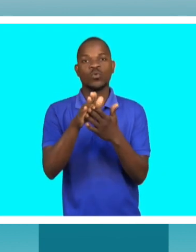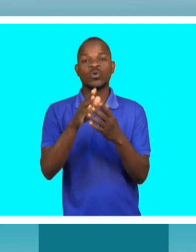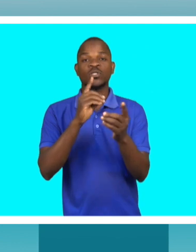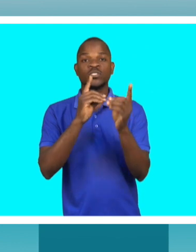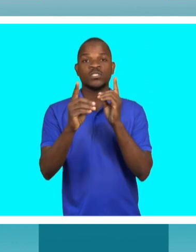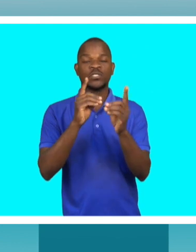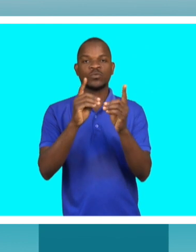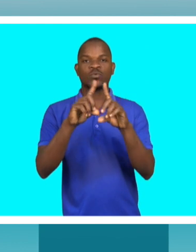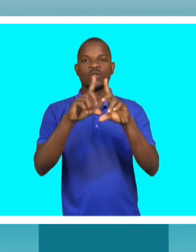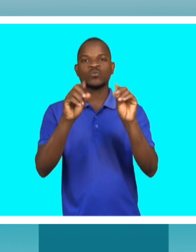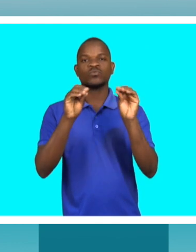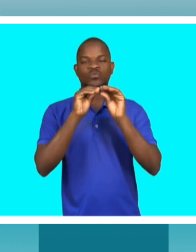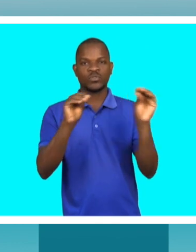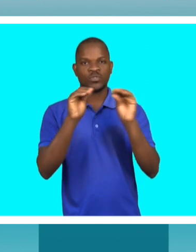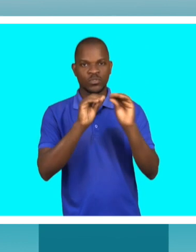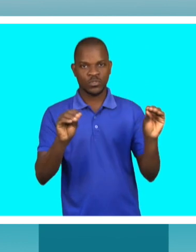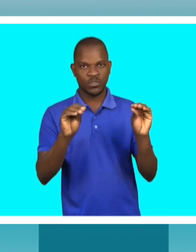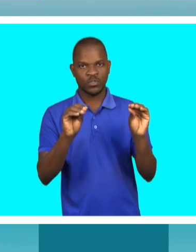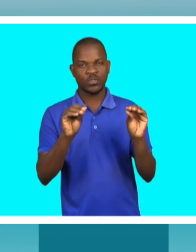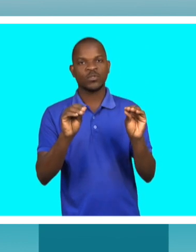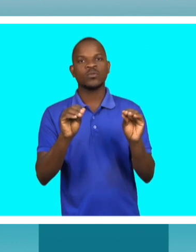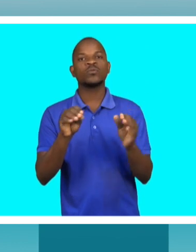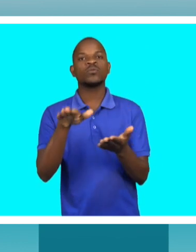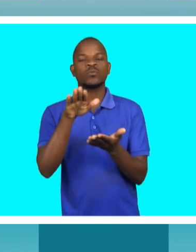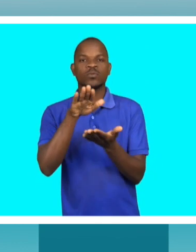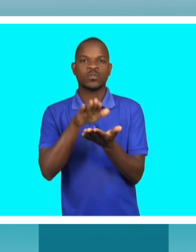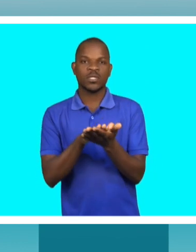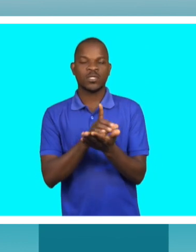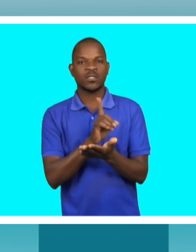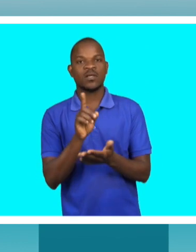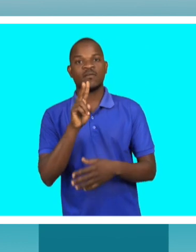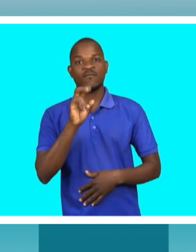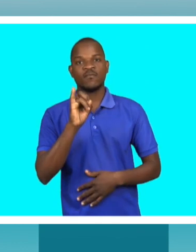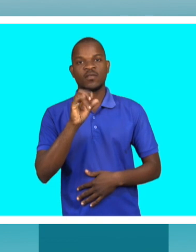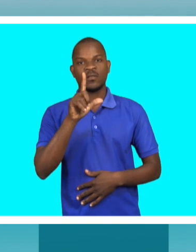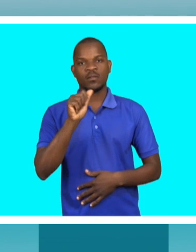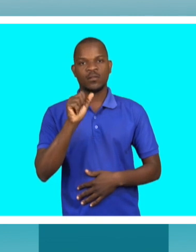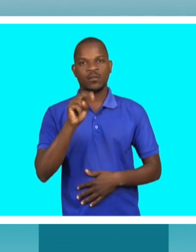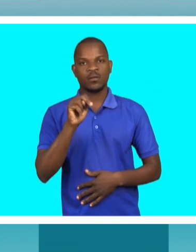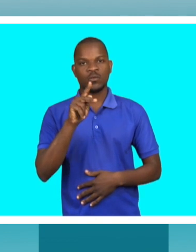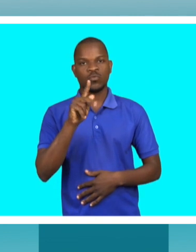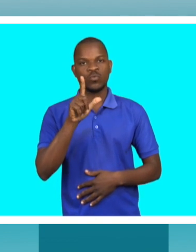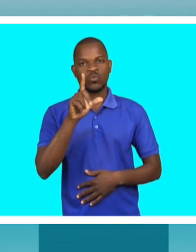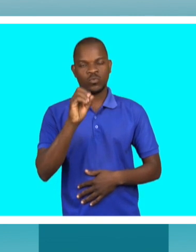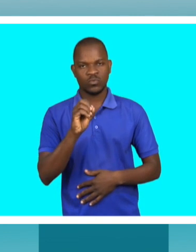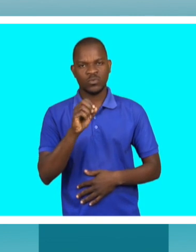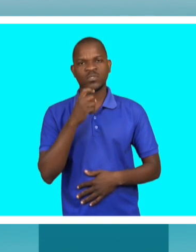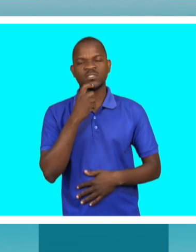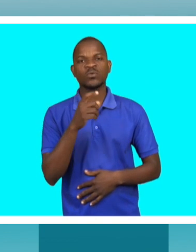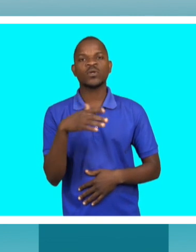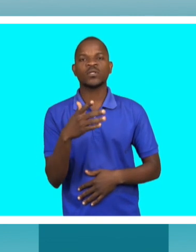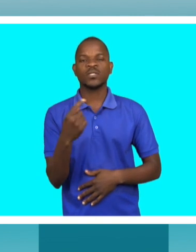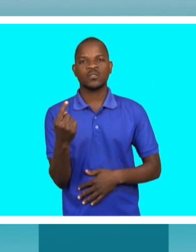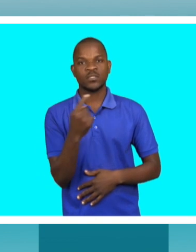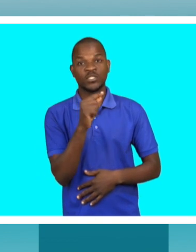serviços distritais de educação, ciência e tecnologia, Florencio, Vilanculo. E o distrito de Vilanculo